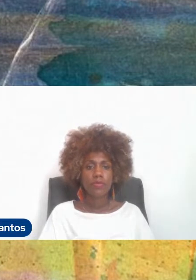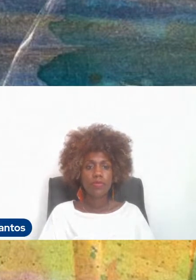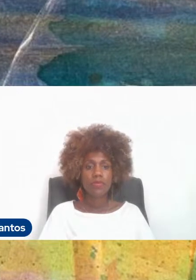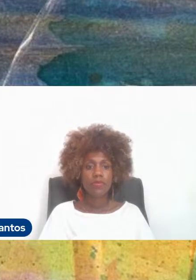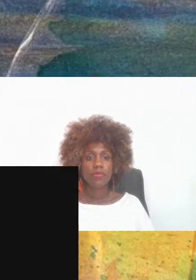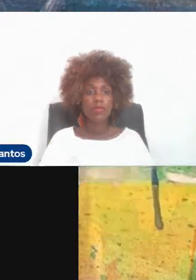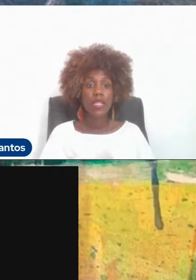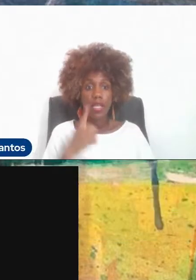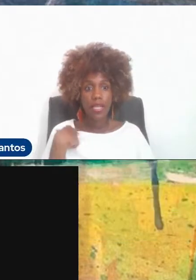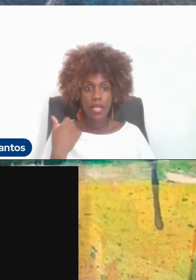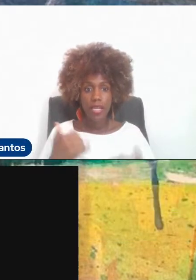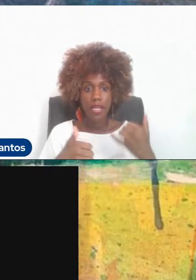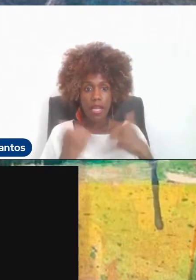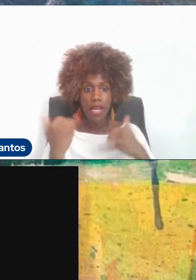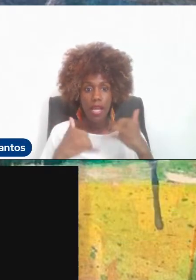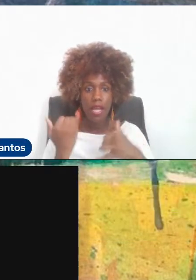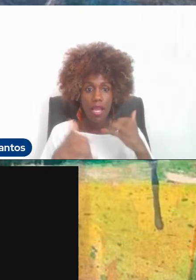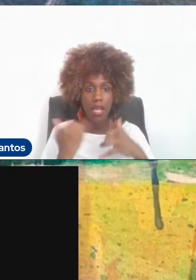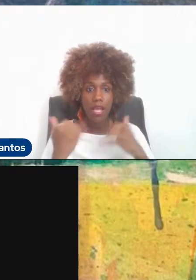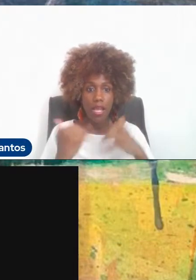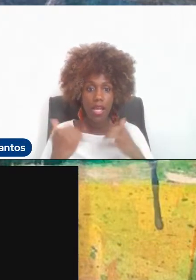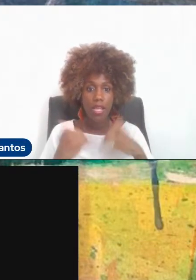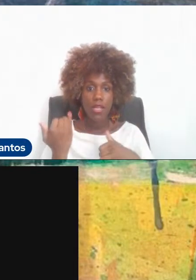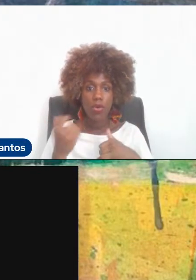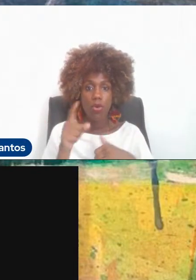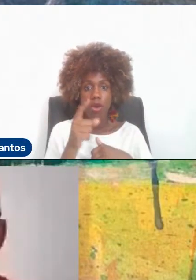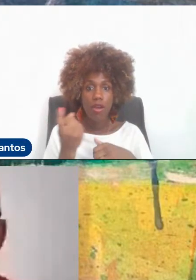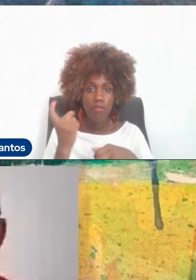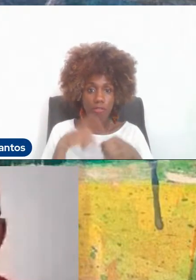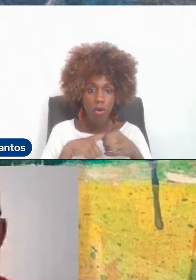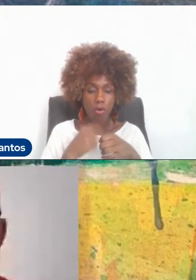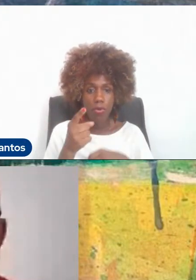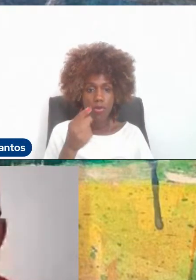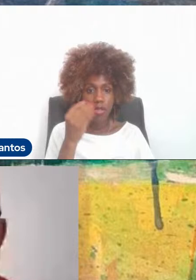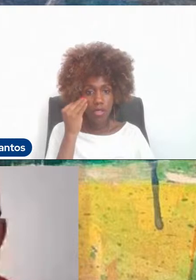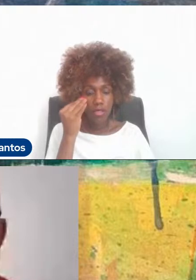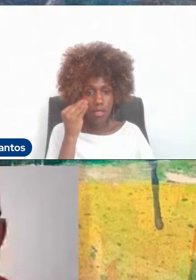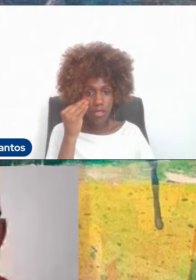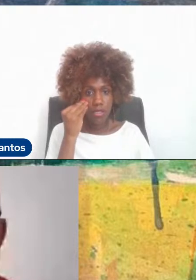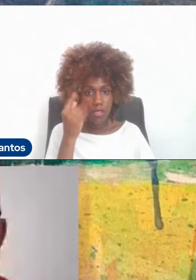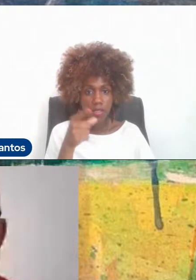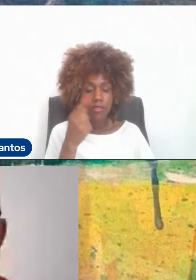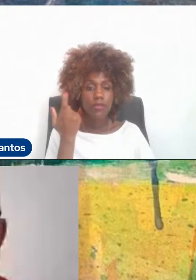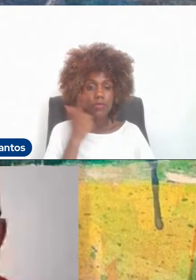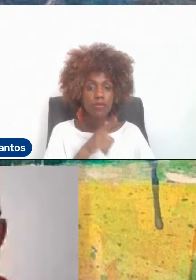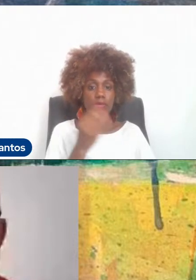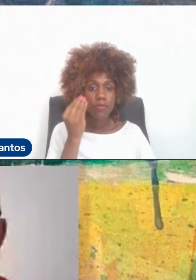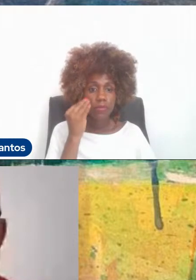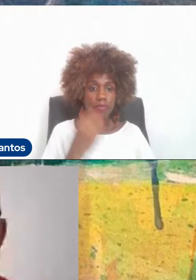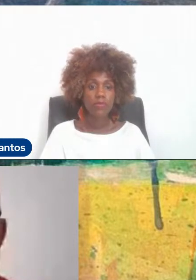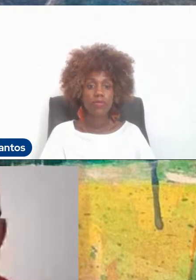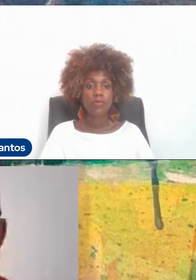Ele caiu um pouco? Isso, vamos ver. já deve estar voltando. A presidência